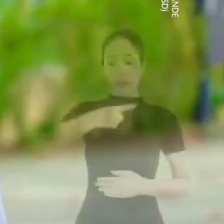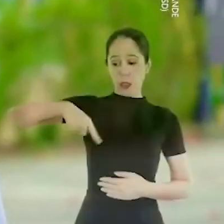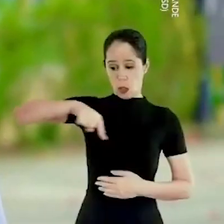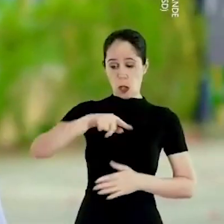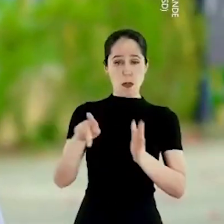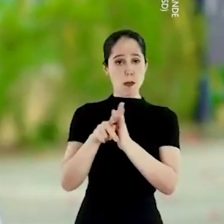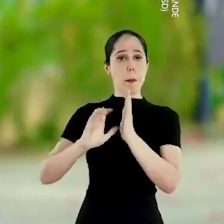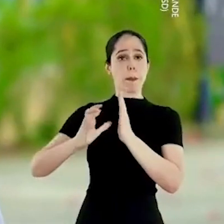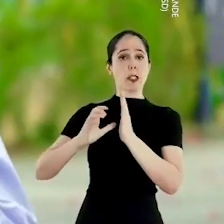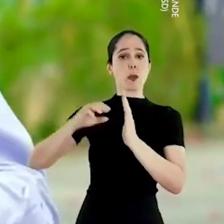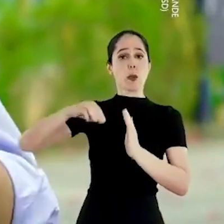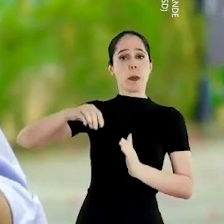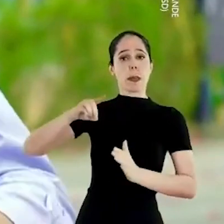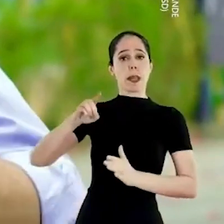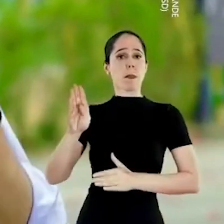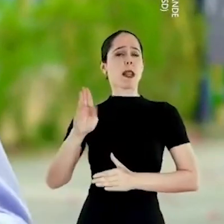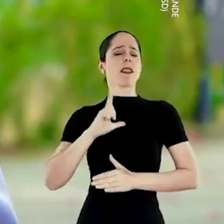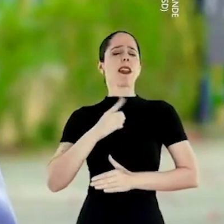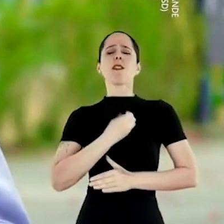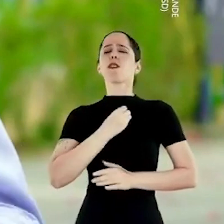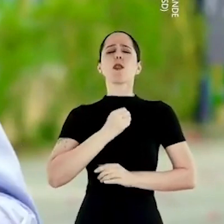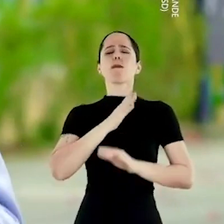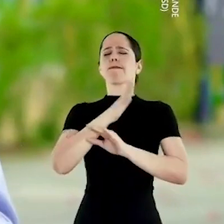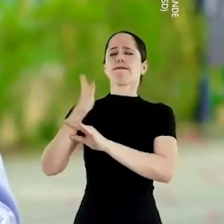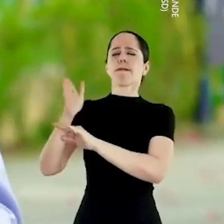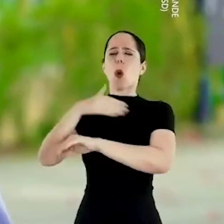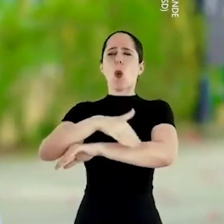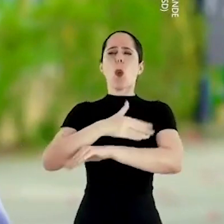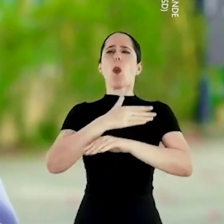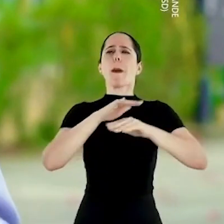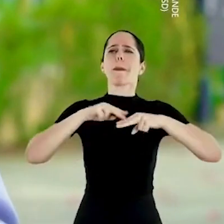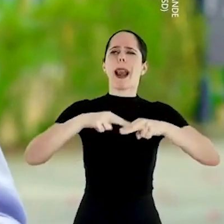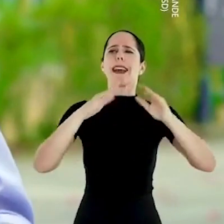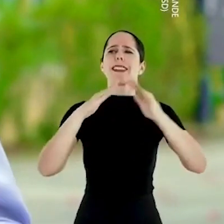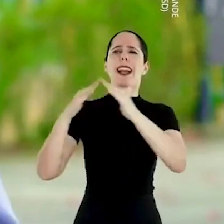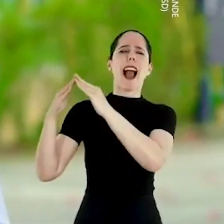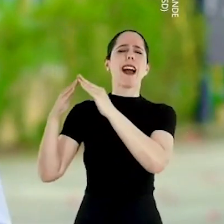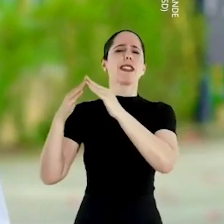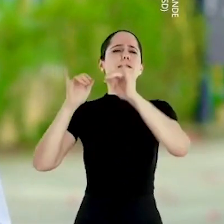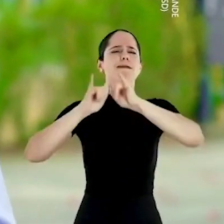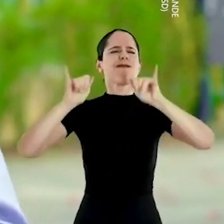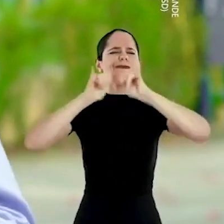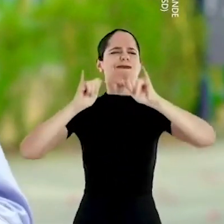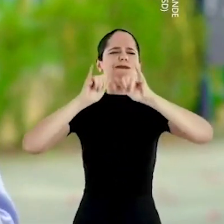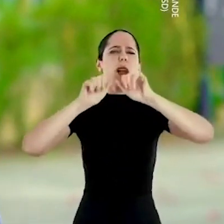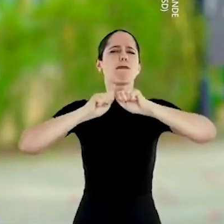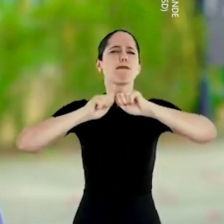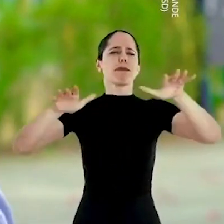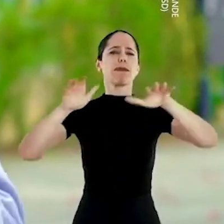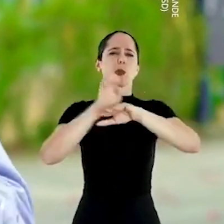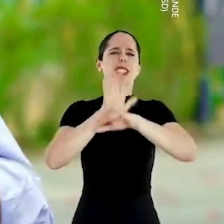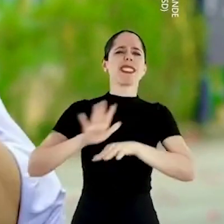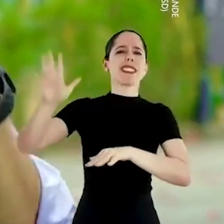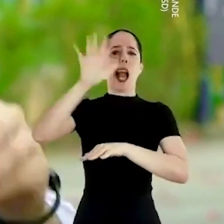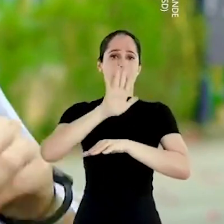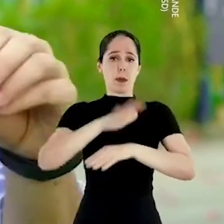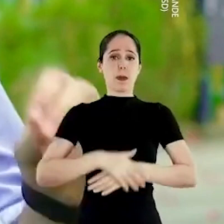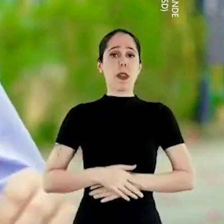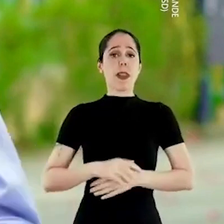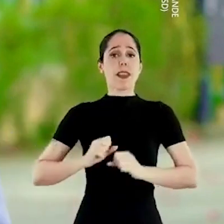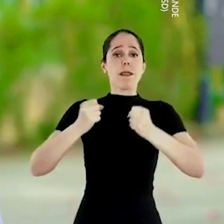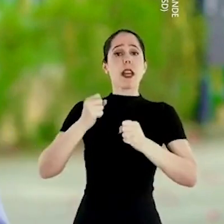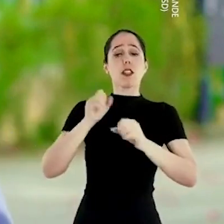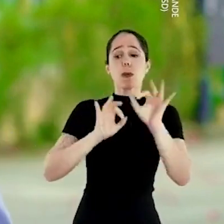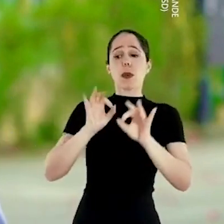Nós, do MDB, estamos nas ruas, nas praças, nas casas, levando essa campanha para os quatro cantos do Estado. Defendendo um projeto que começou com o